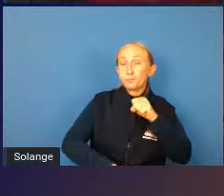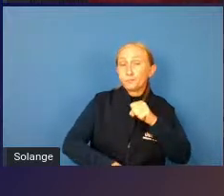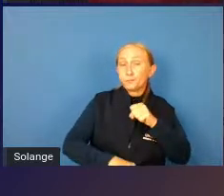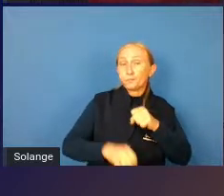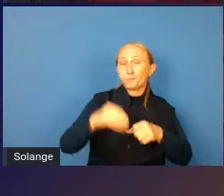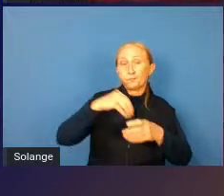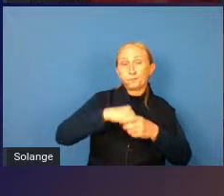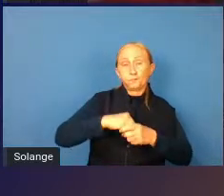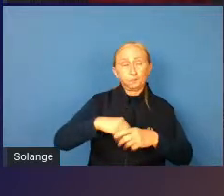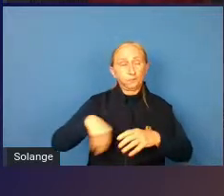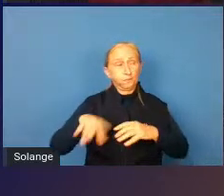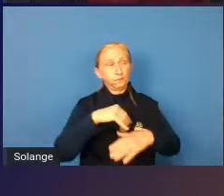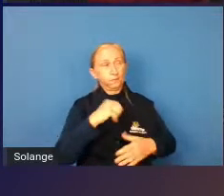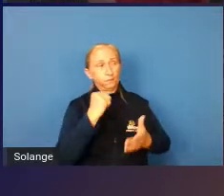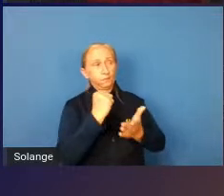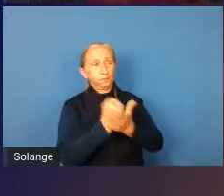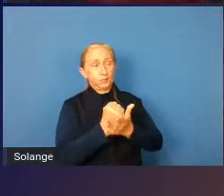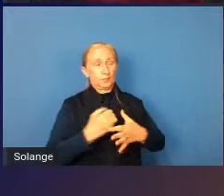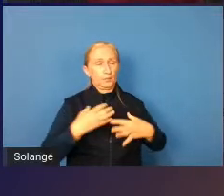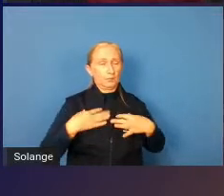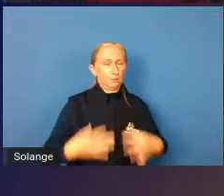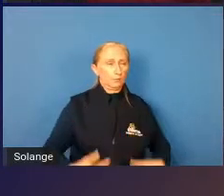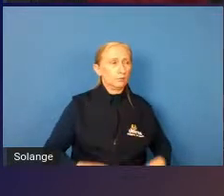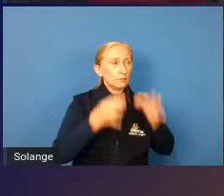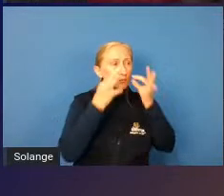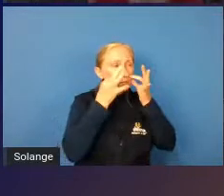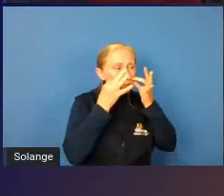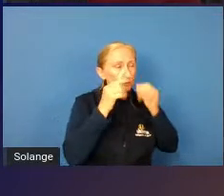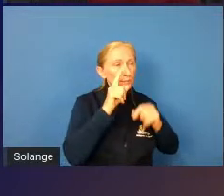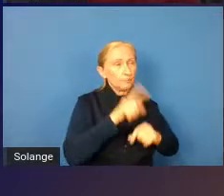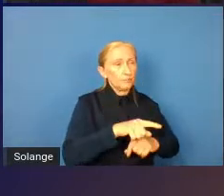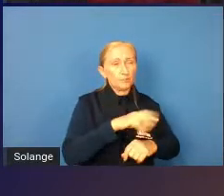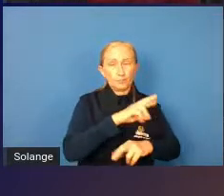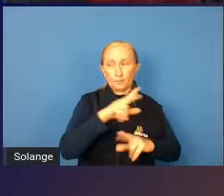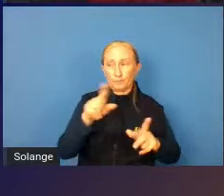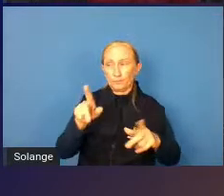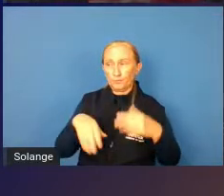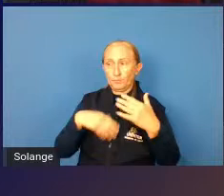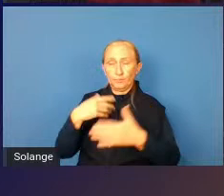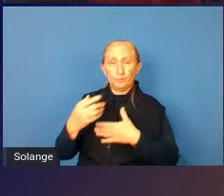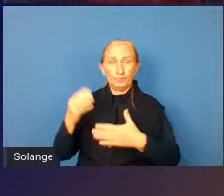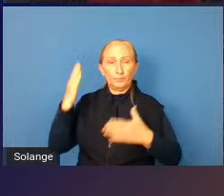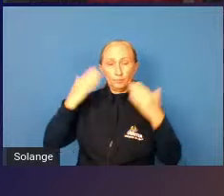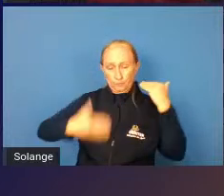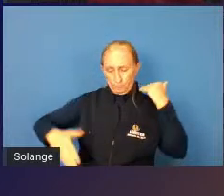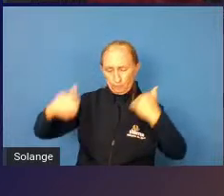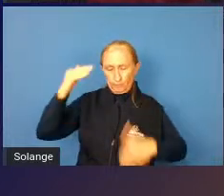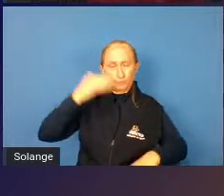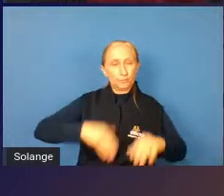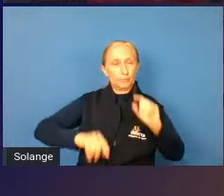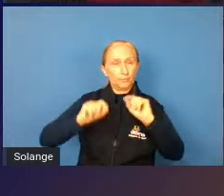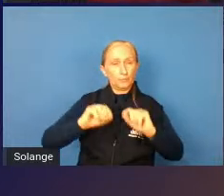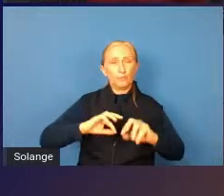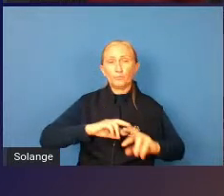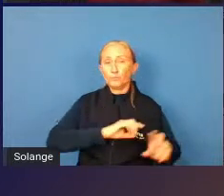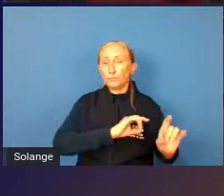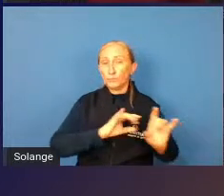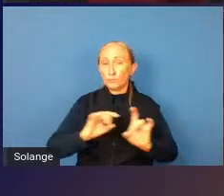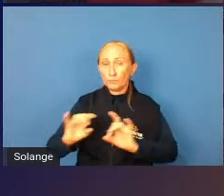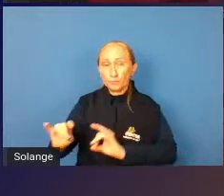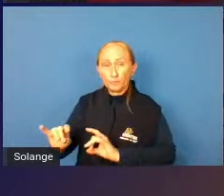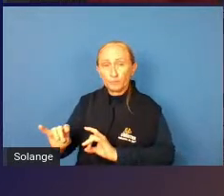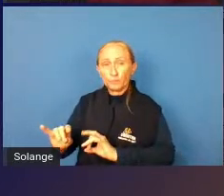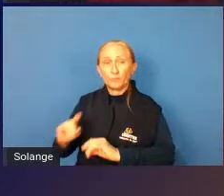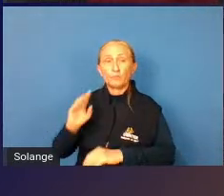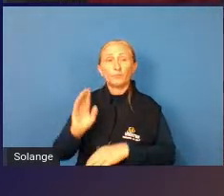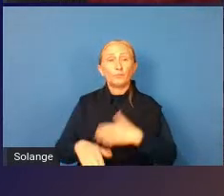esfera simbólica, a esfera física, a esfera carnal, onde esses corpos são ceifados cotidianamente, diariamente, e